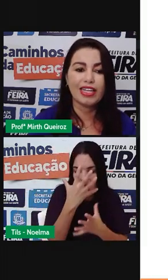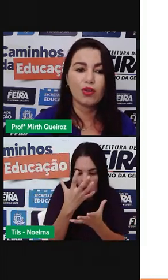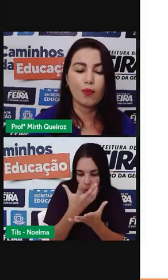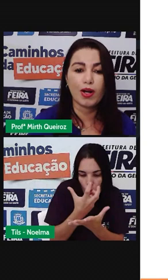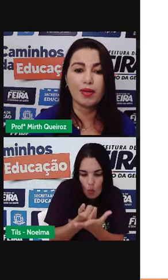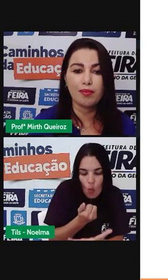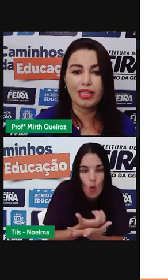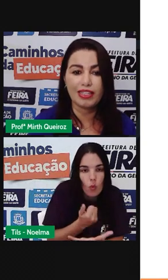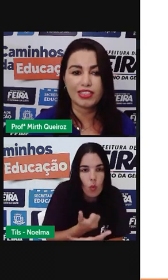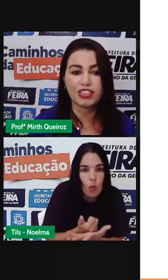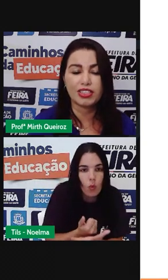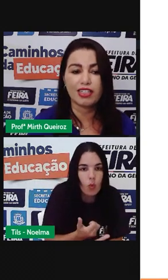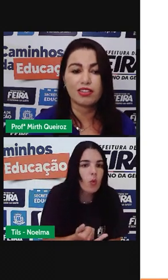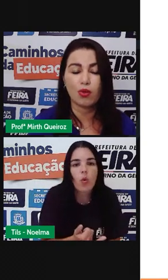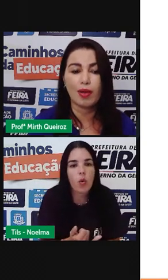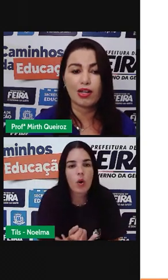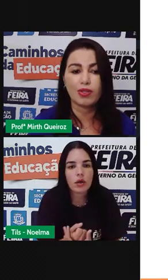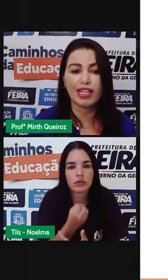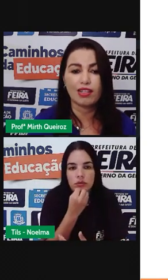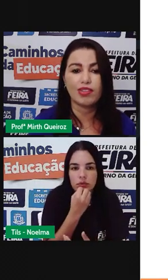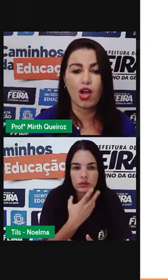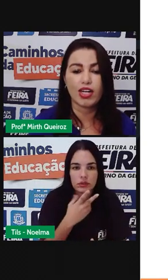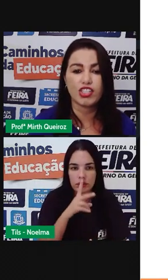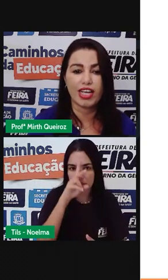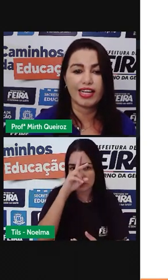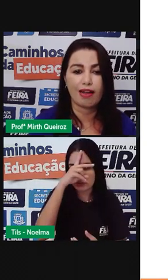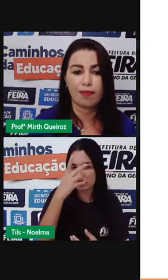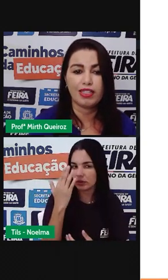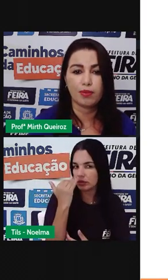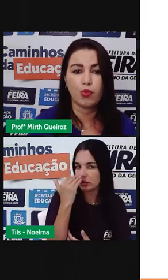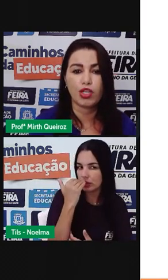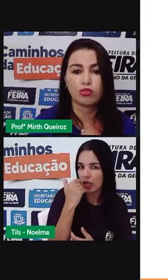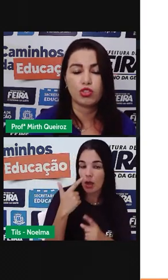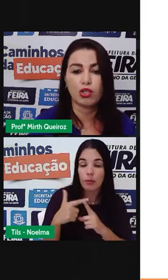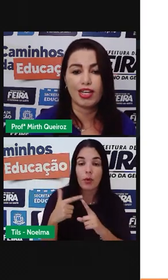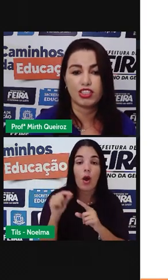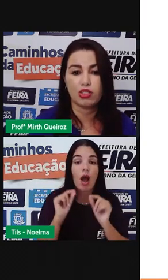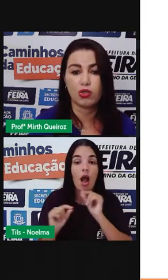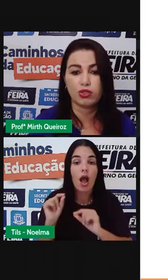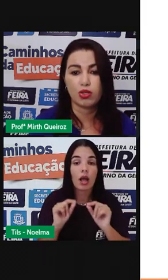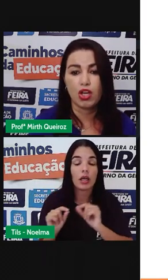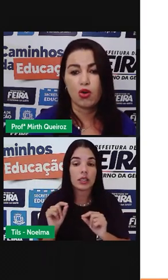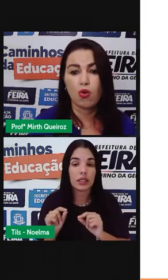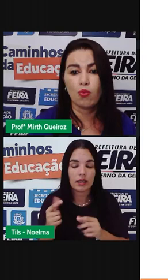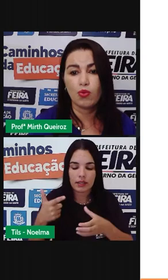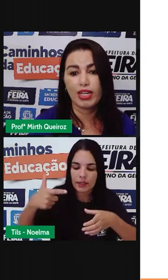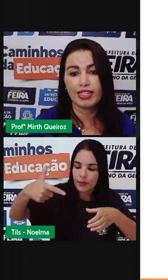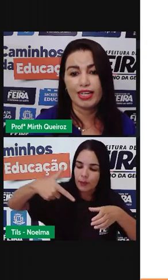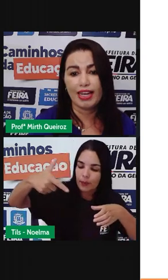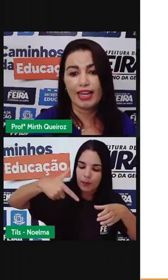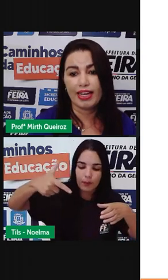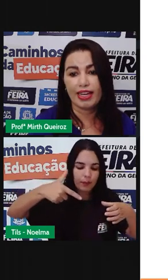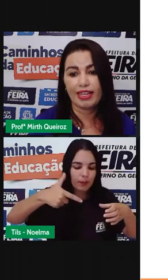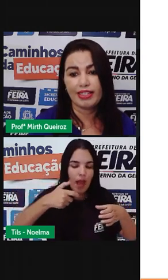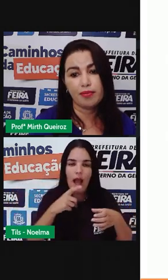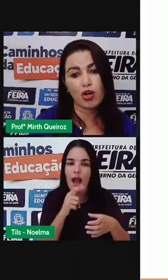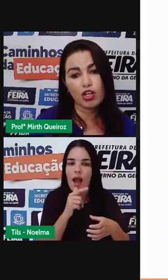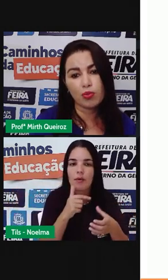Porém, tem um probleminha. A gente tem que tomar cuidado na hora de regar a planta, porque o solo argiloso, como ele